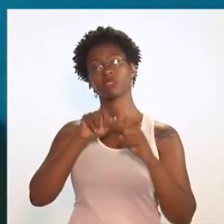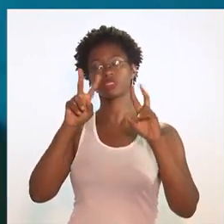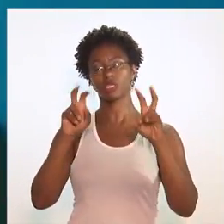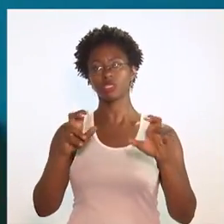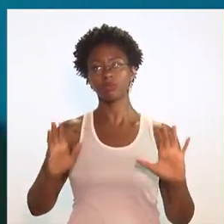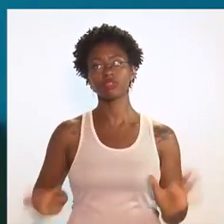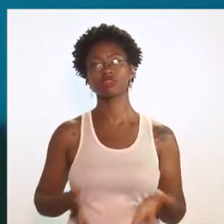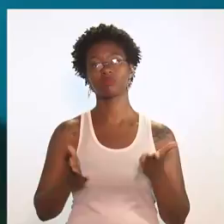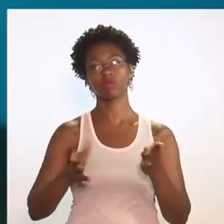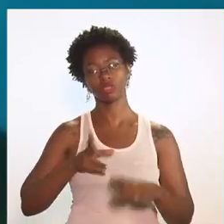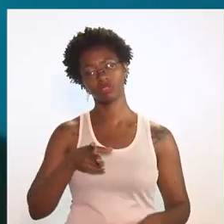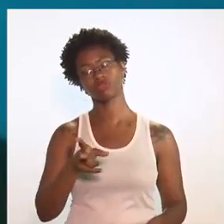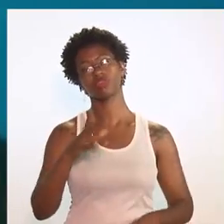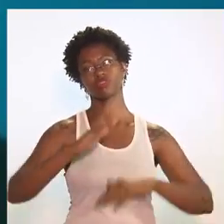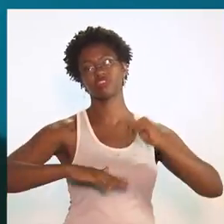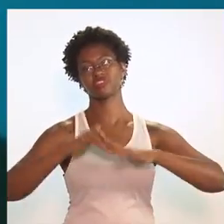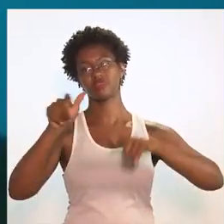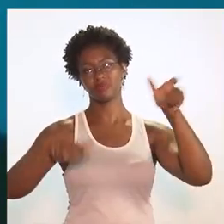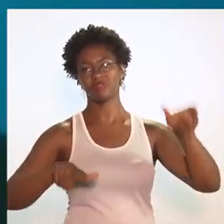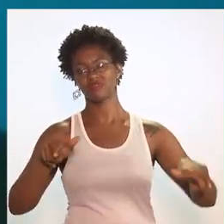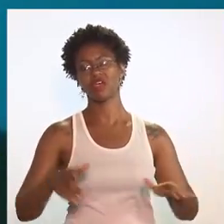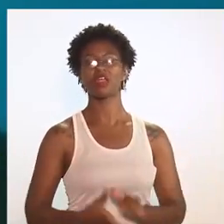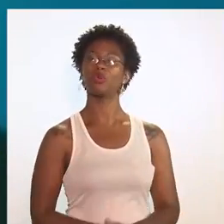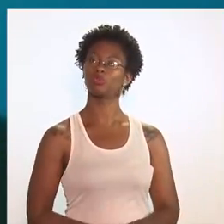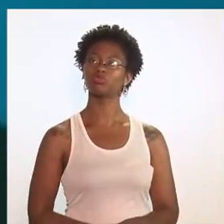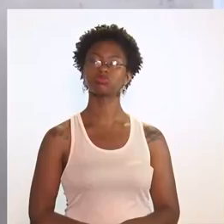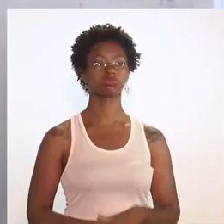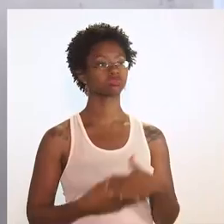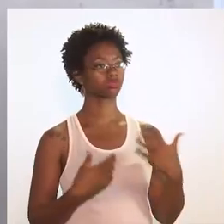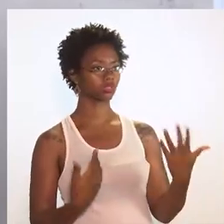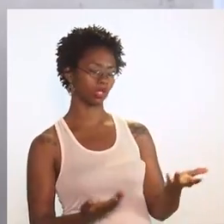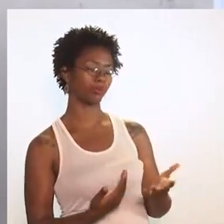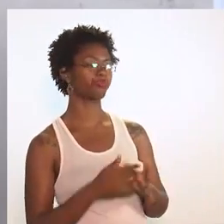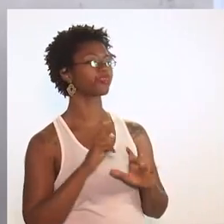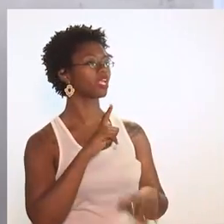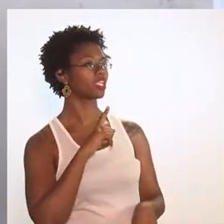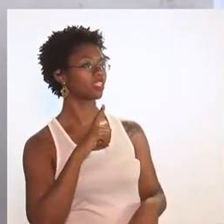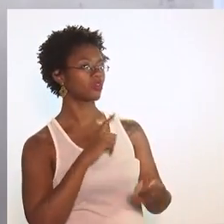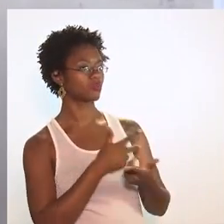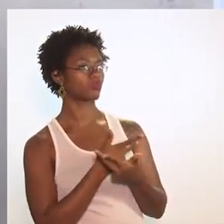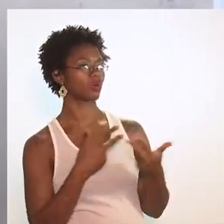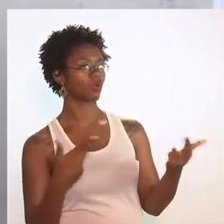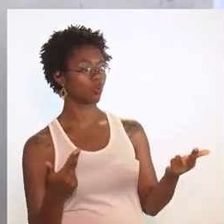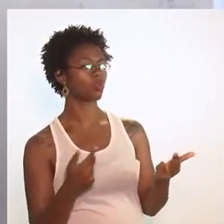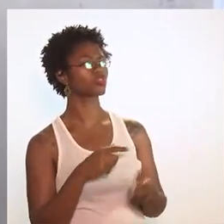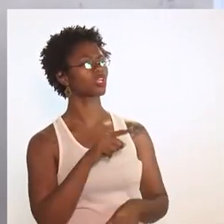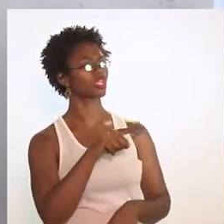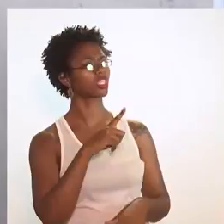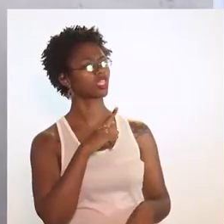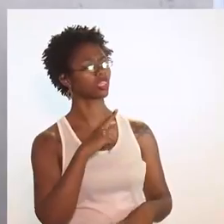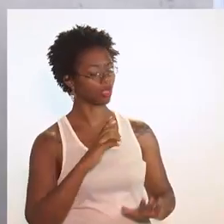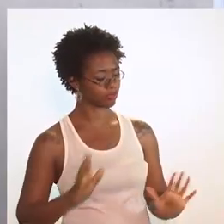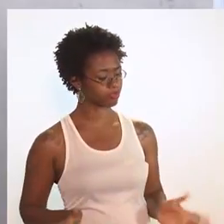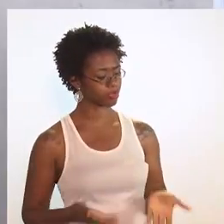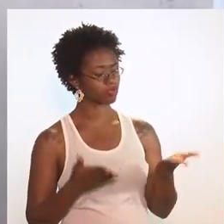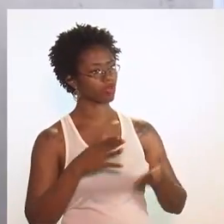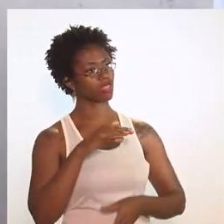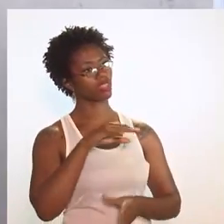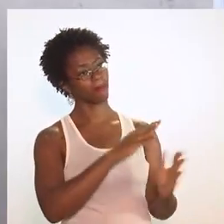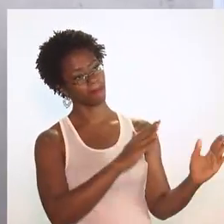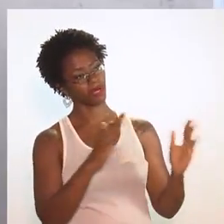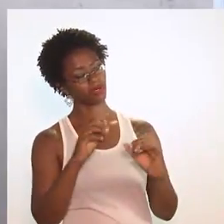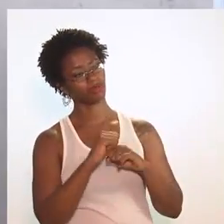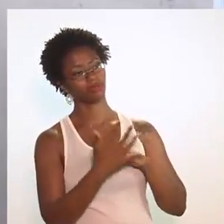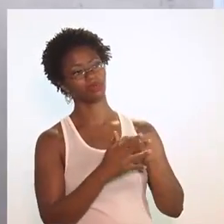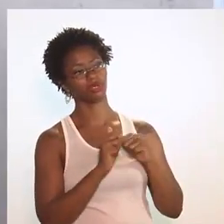favorecer essa permanência mais longa desses profissionais do mercado de trabalho. Nélio, se teve uma questão que foi potencializada